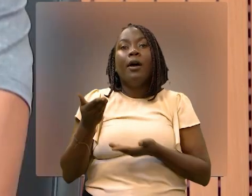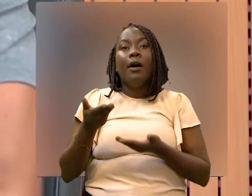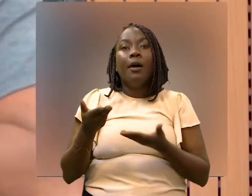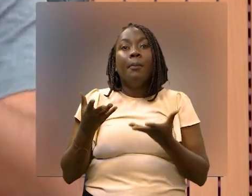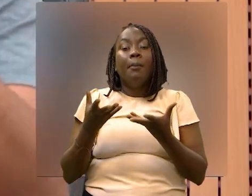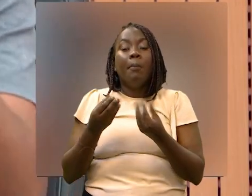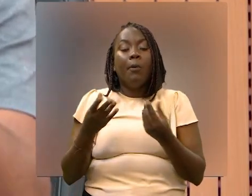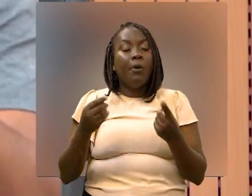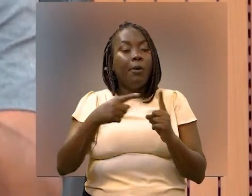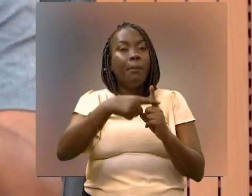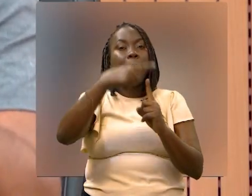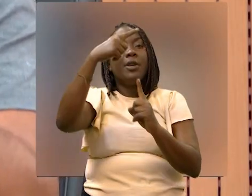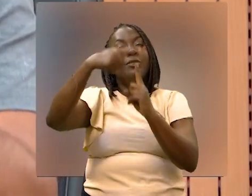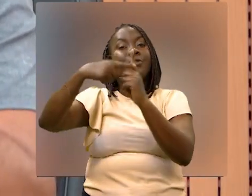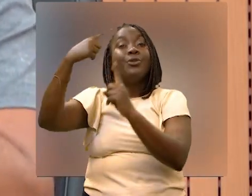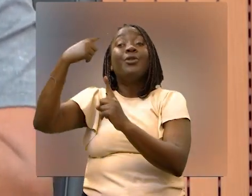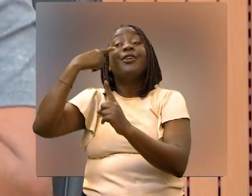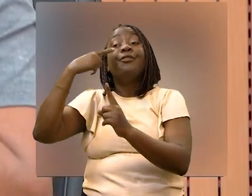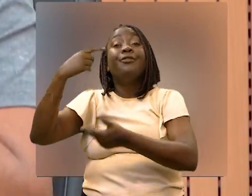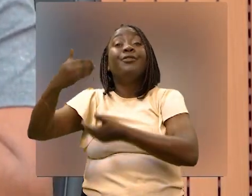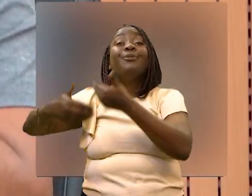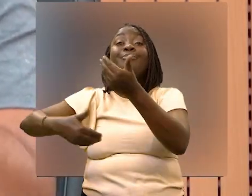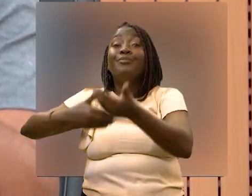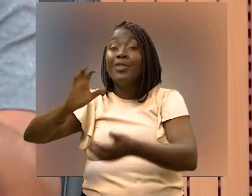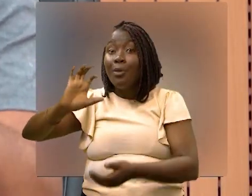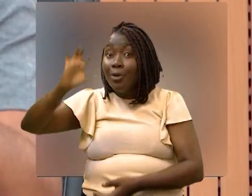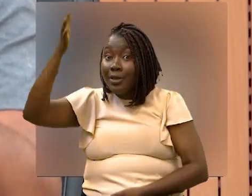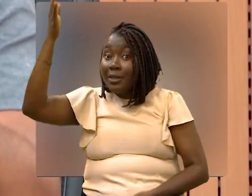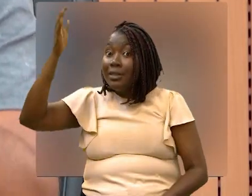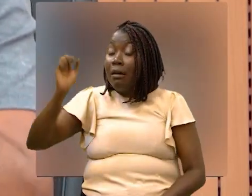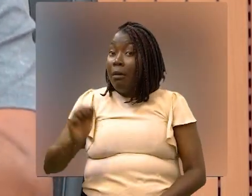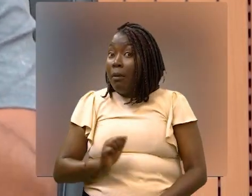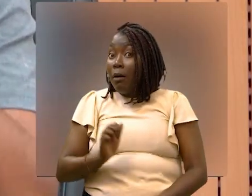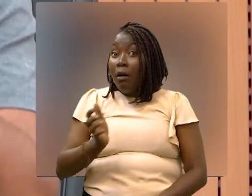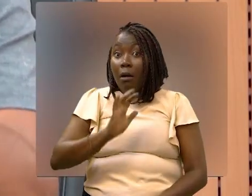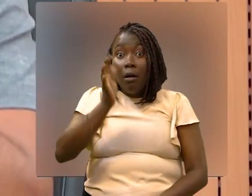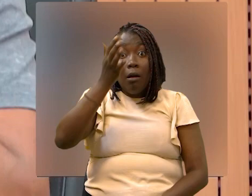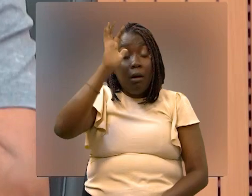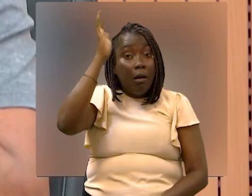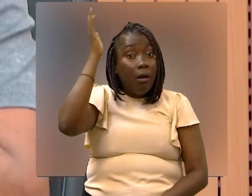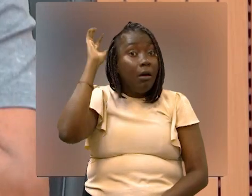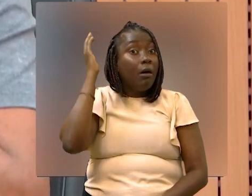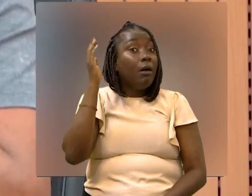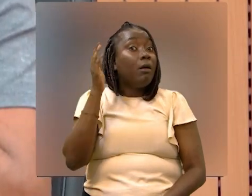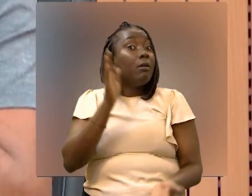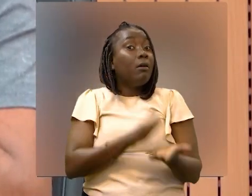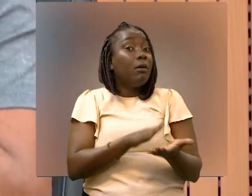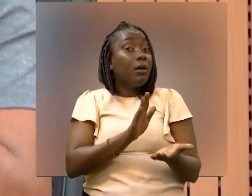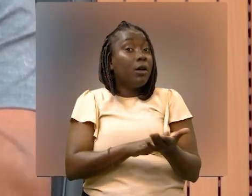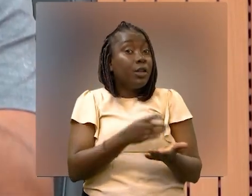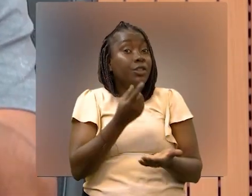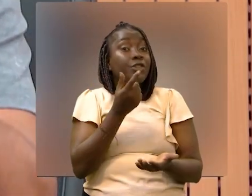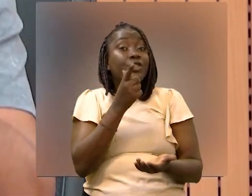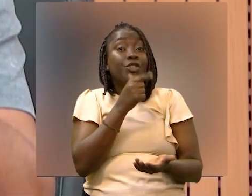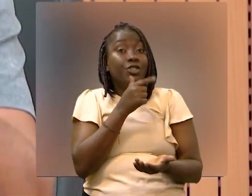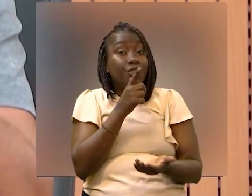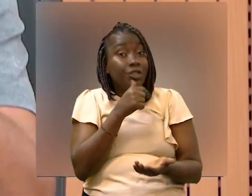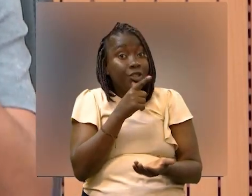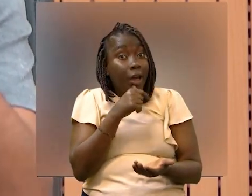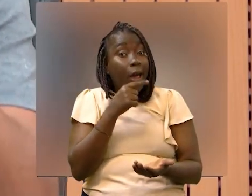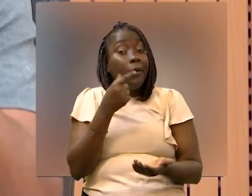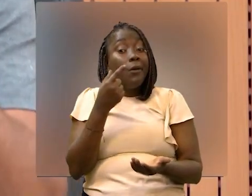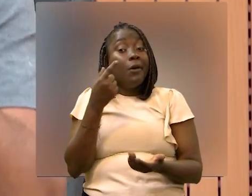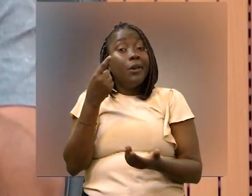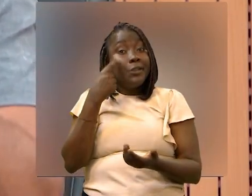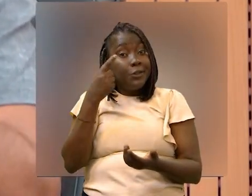Rio de Janeiro foi trocar aquele monte de medidores e a gente viu para onde que foi a altura que foi a tarifa de água e a gente vê lá hoje